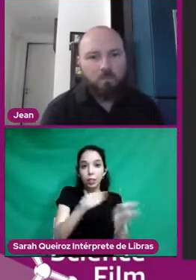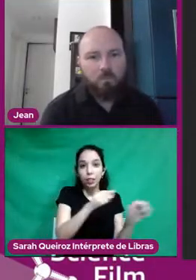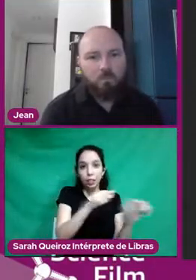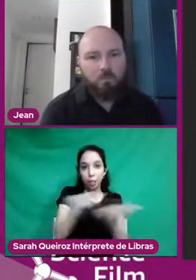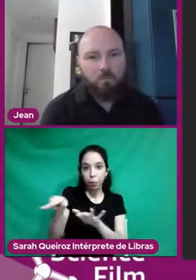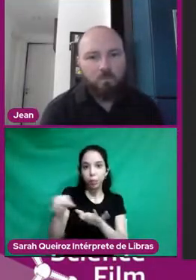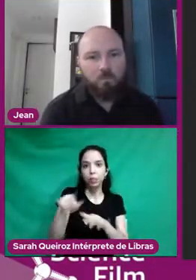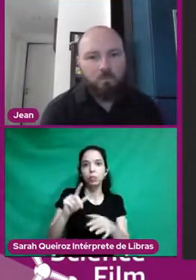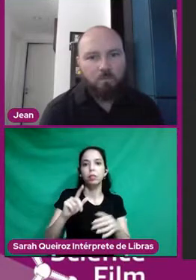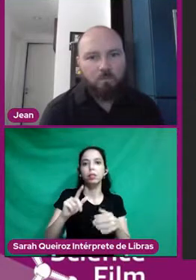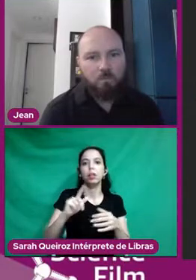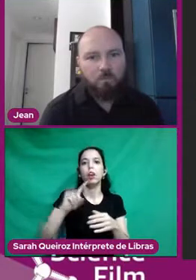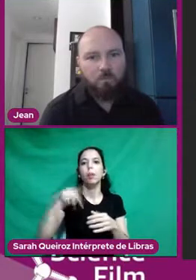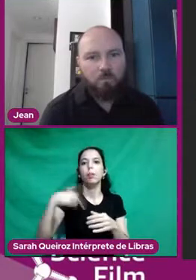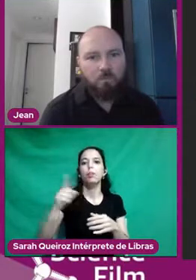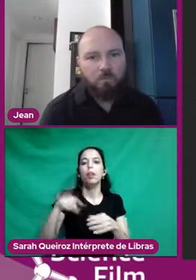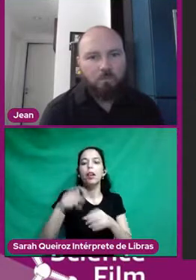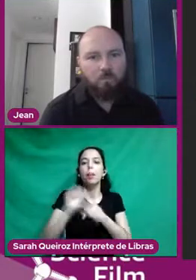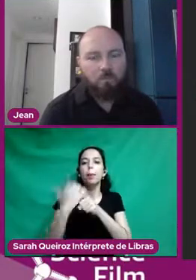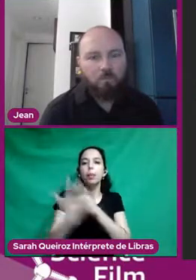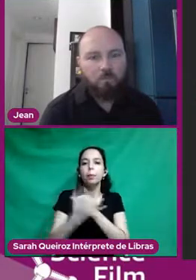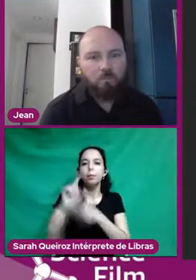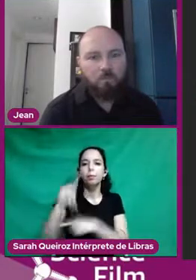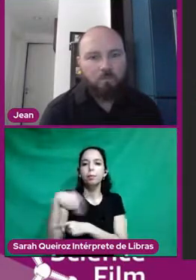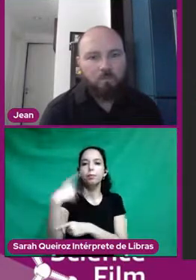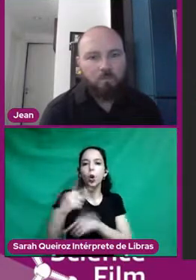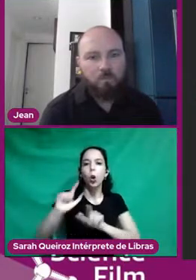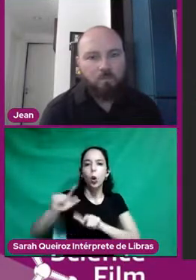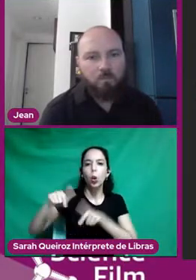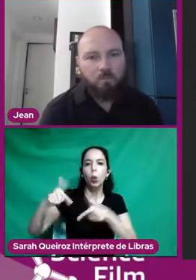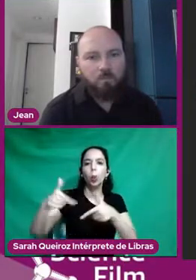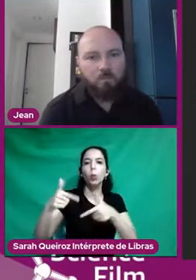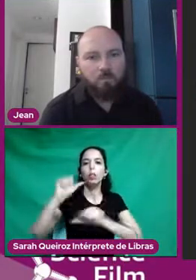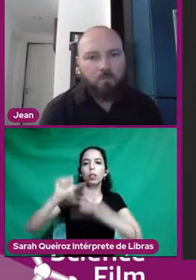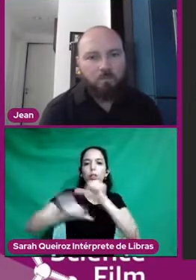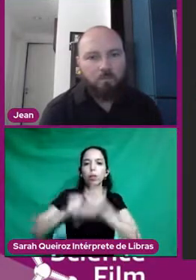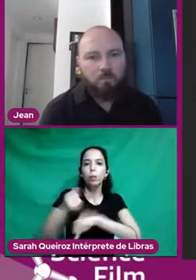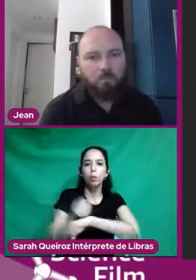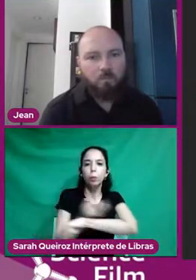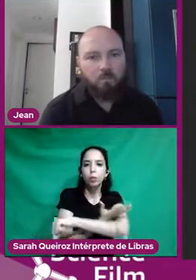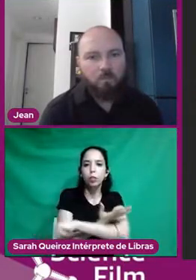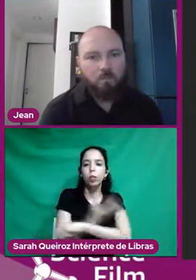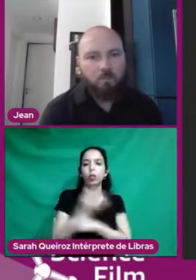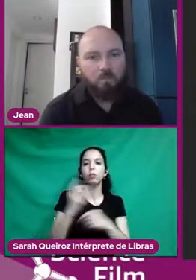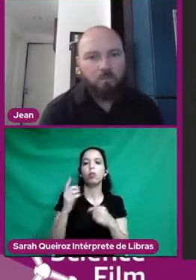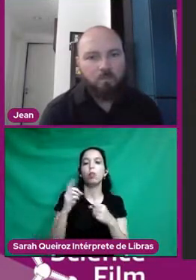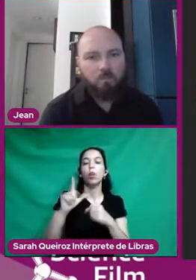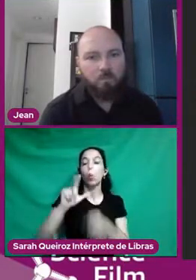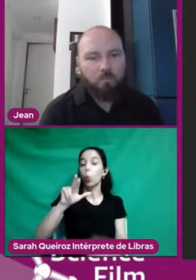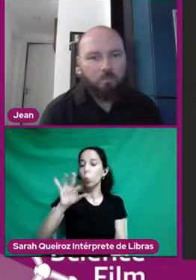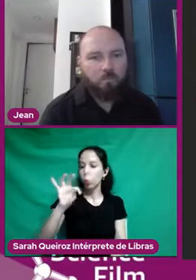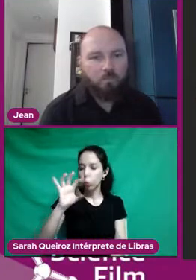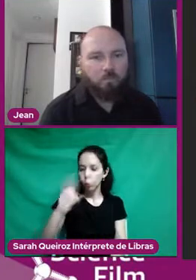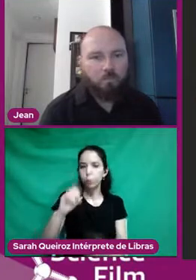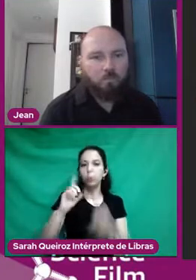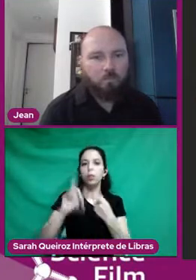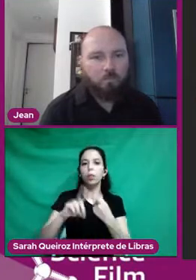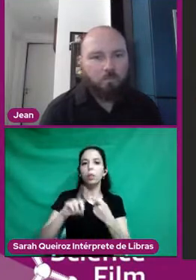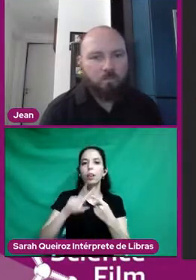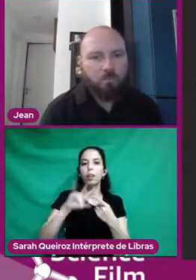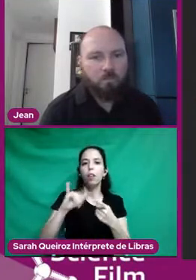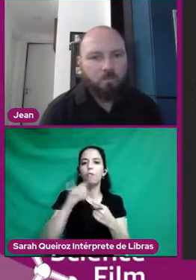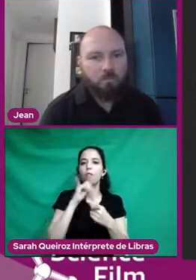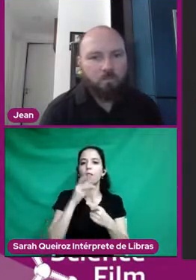Pós-Pandemia, Luto e Transformações Emocionais. A gente vai falar também sobre Ciência e Sociedade no dia 29. Tecnologia,